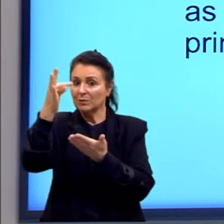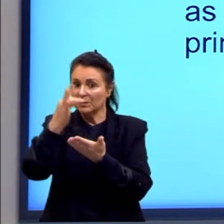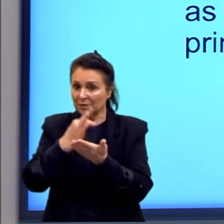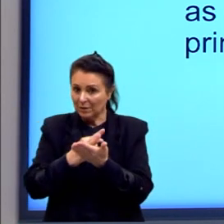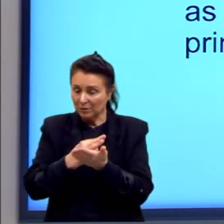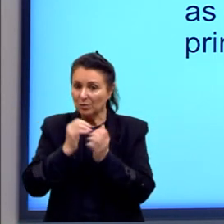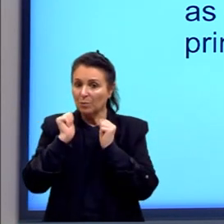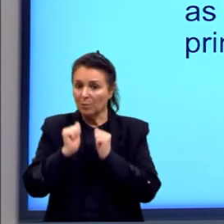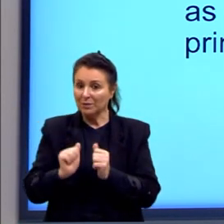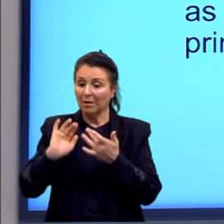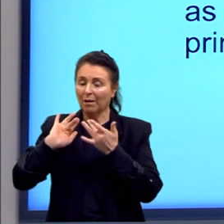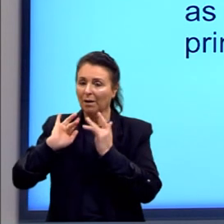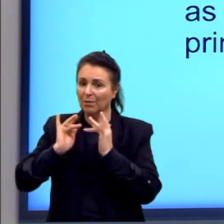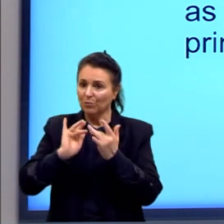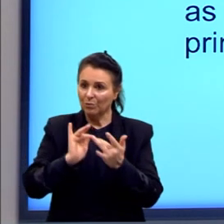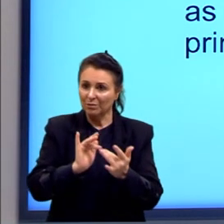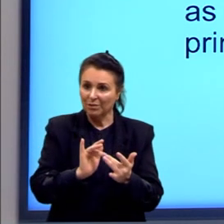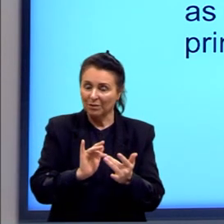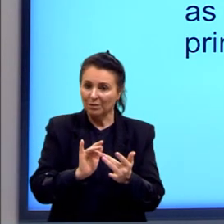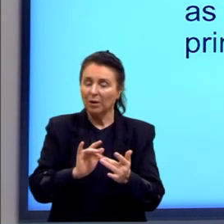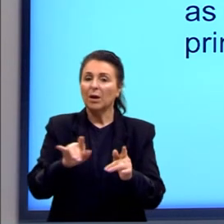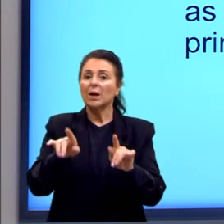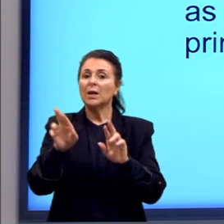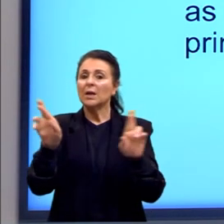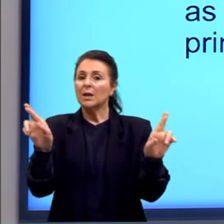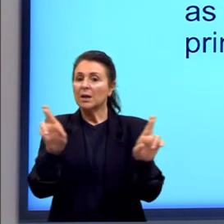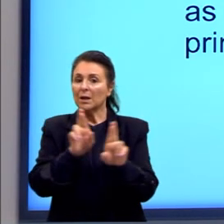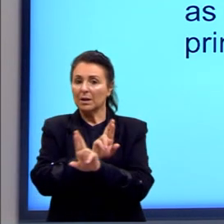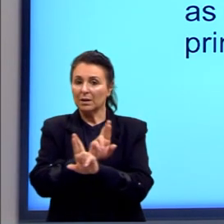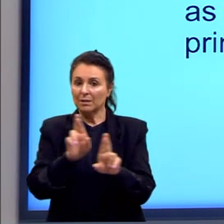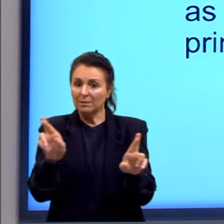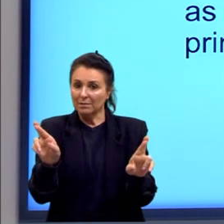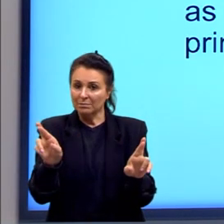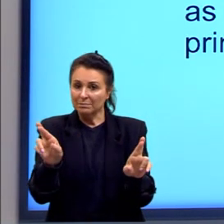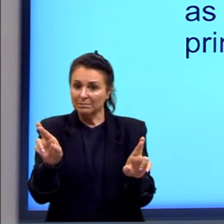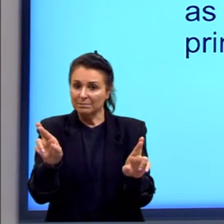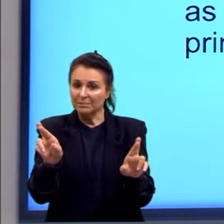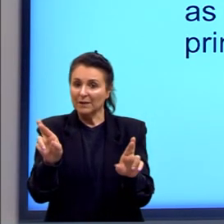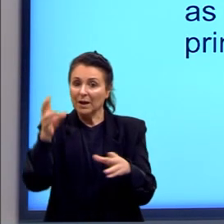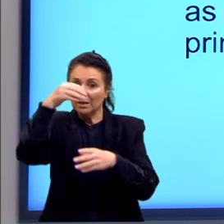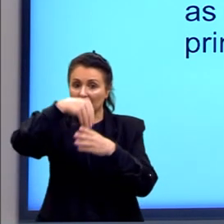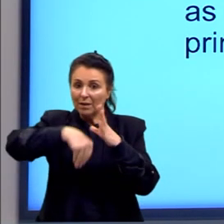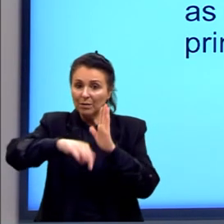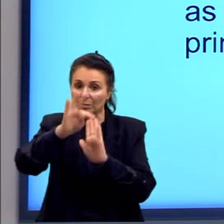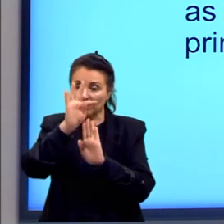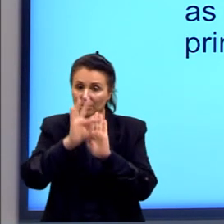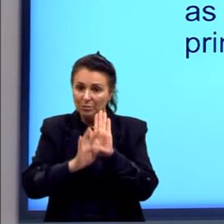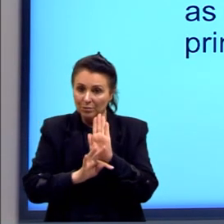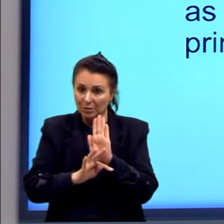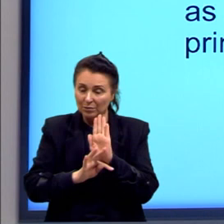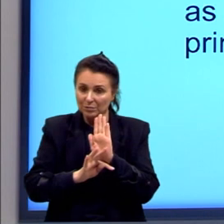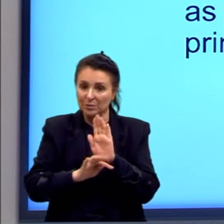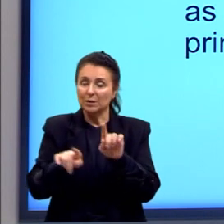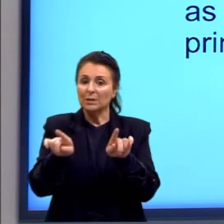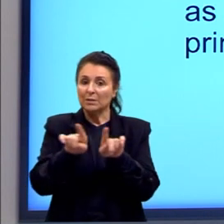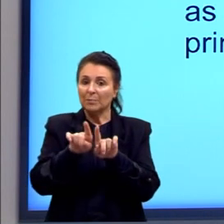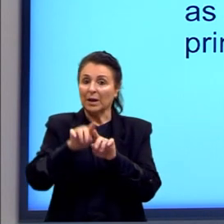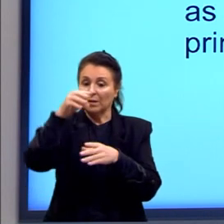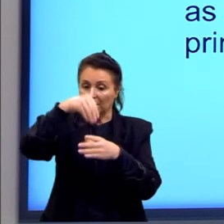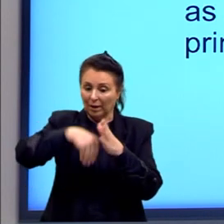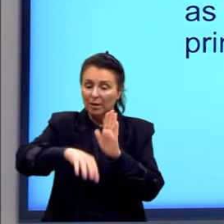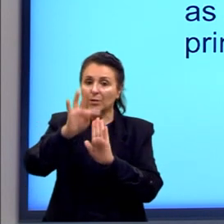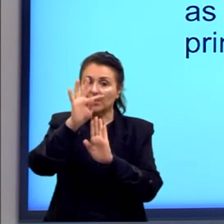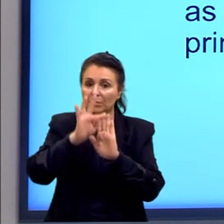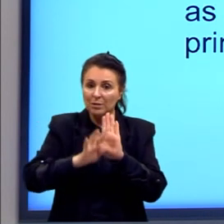articuladas e relacionadas. Além da progressão das partes do texto,